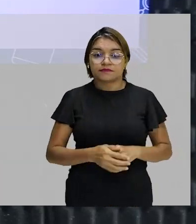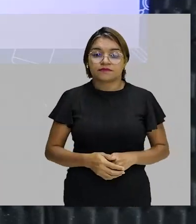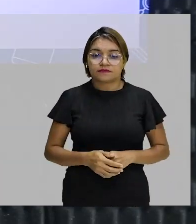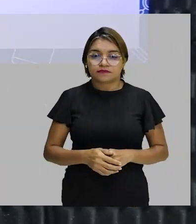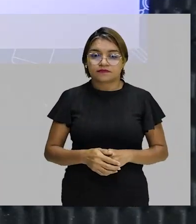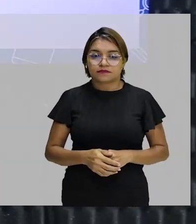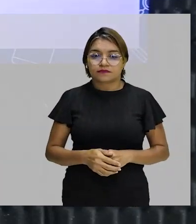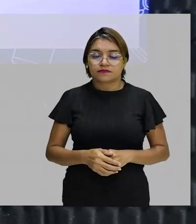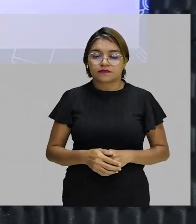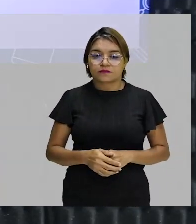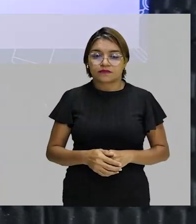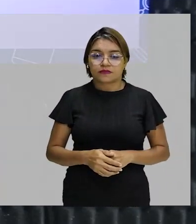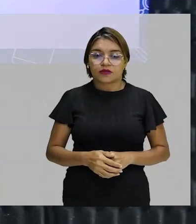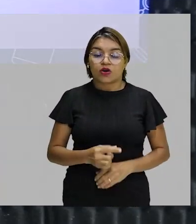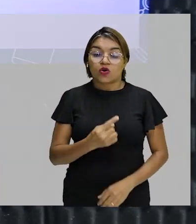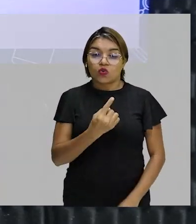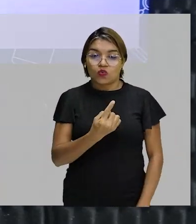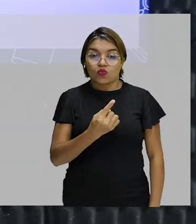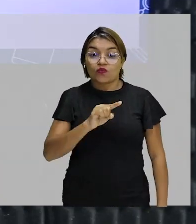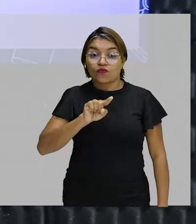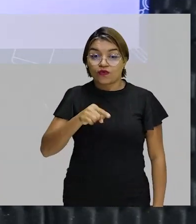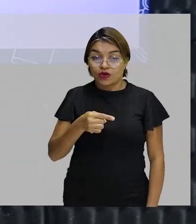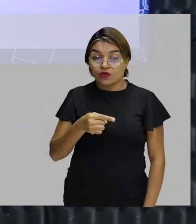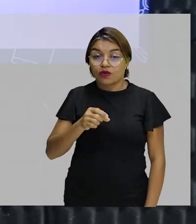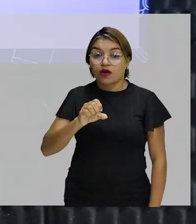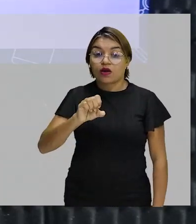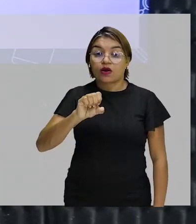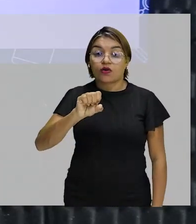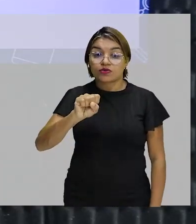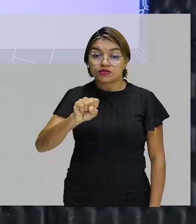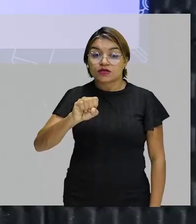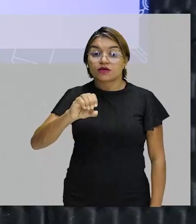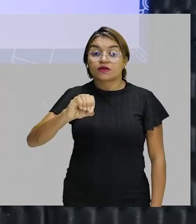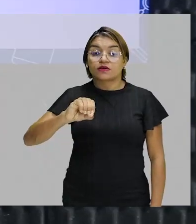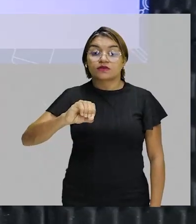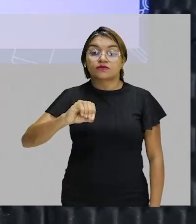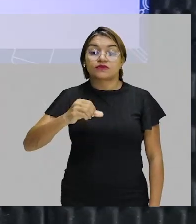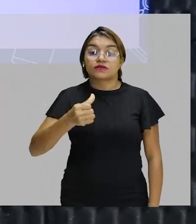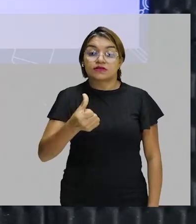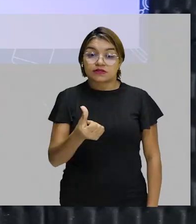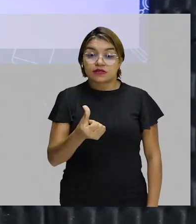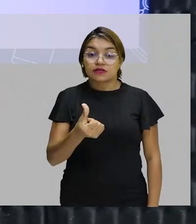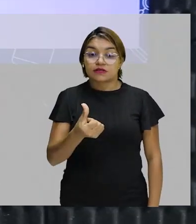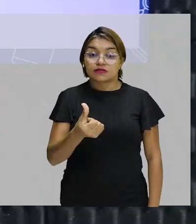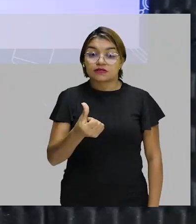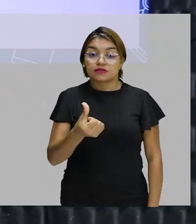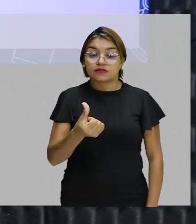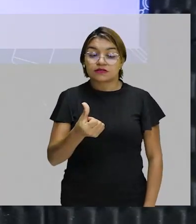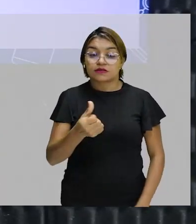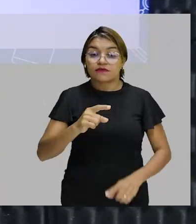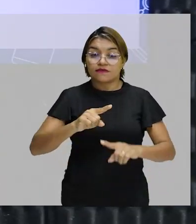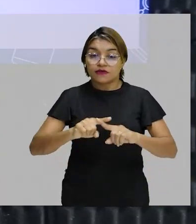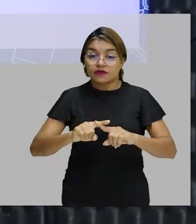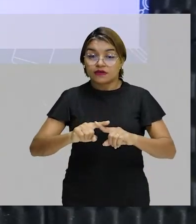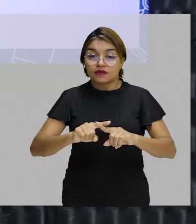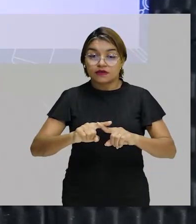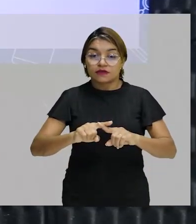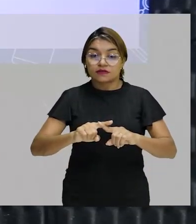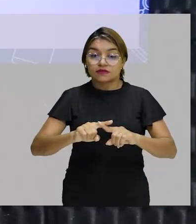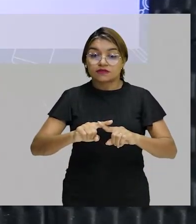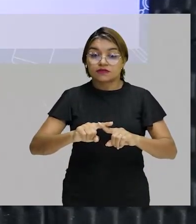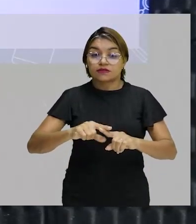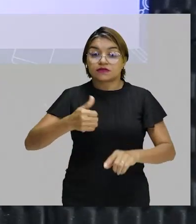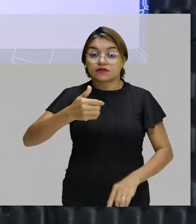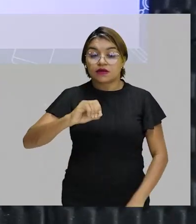,806 vezes 10²³ moléculas. Então, naquela amostra de 51